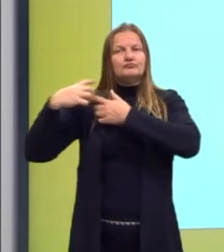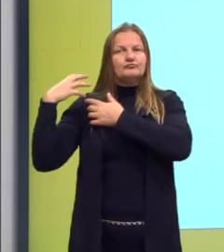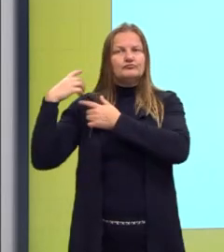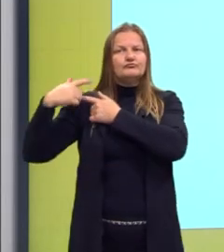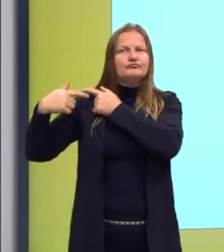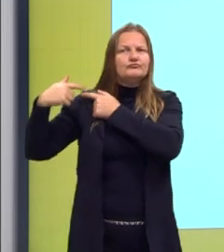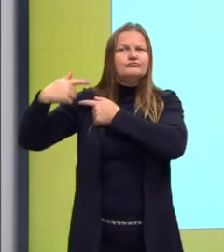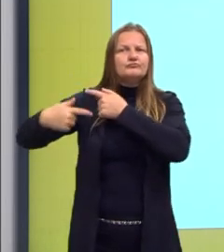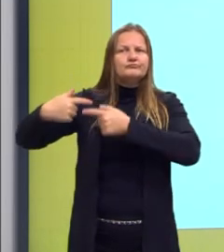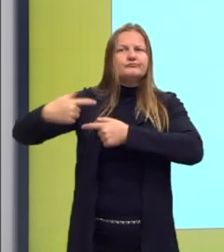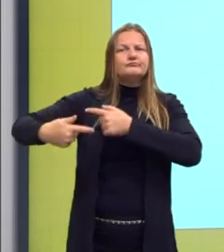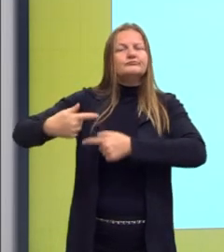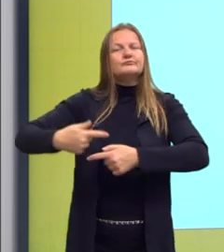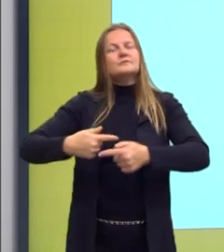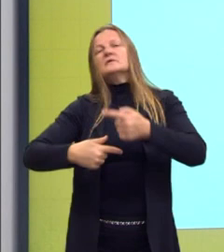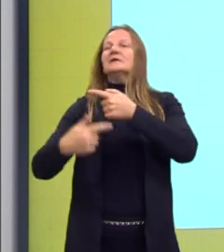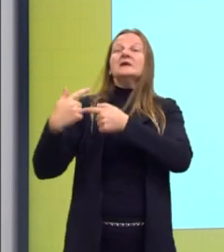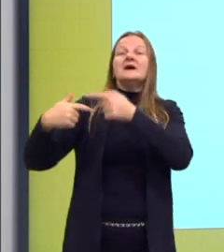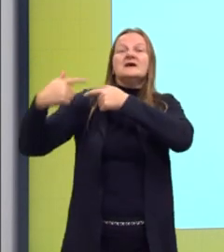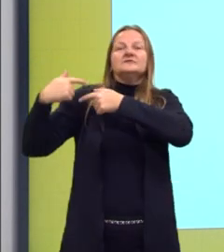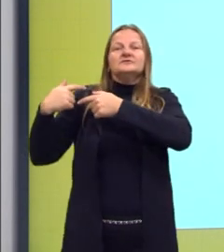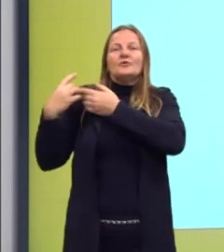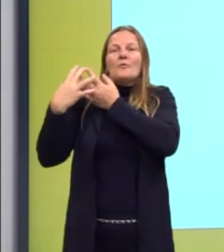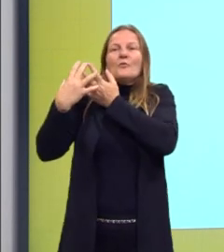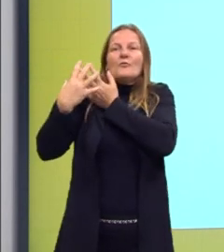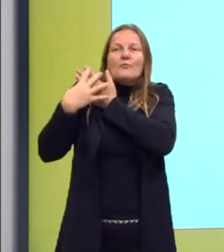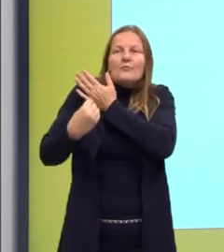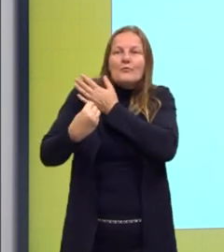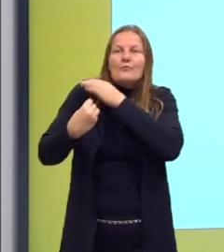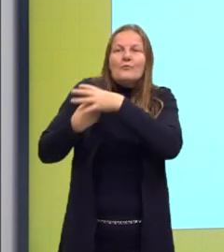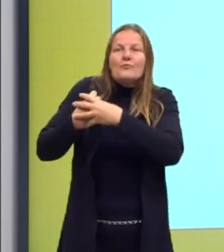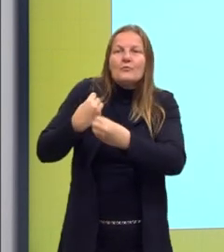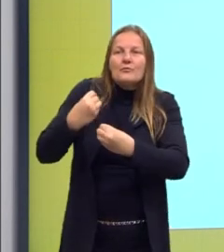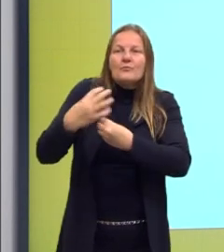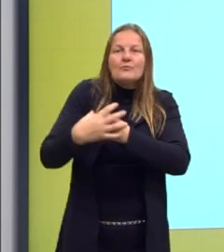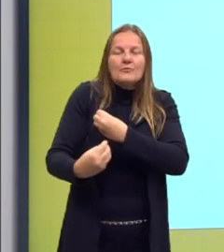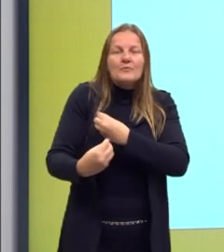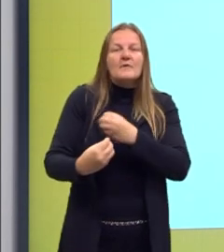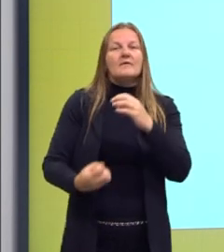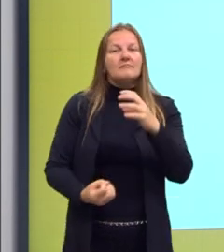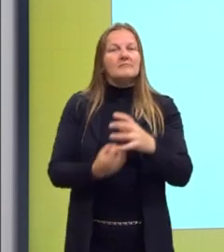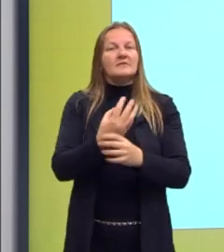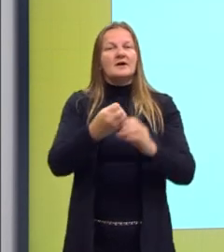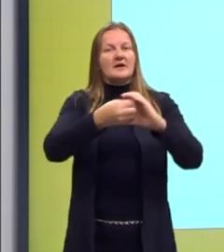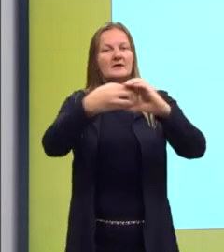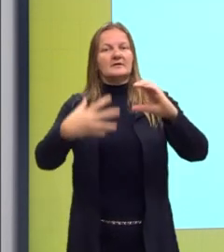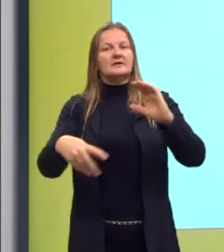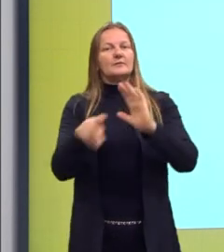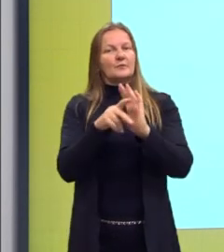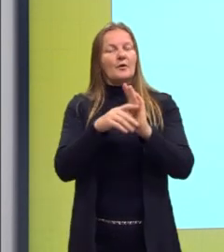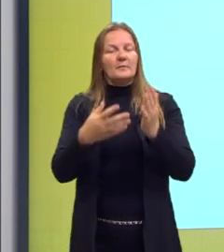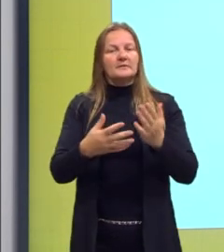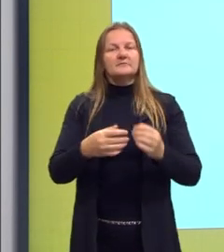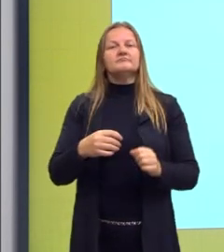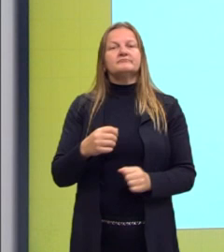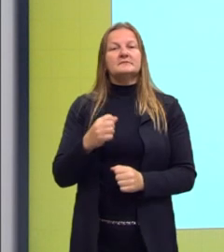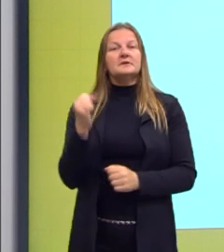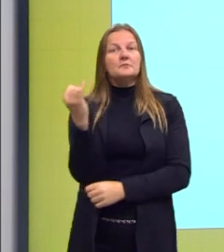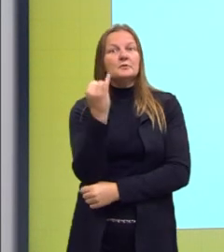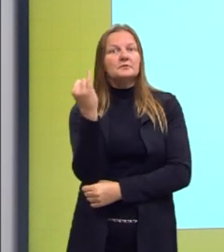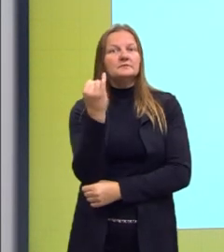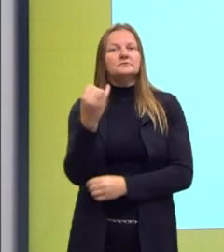da história, nas linhagens. Foram relativamente, então, vantajosas aos seus